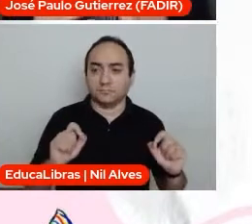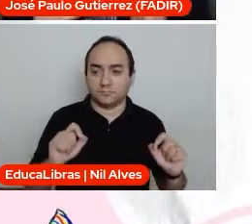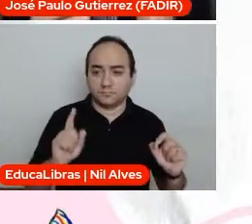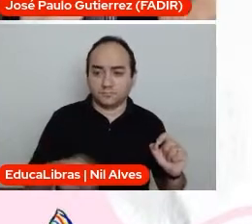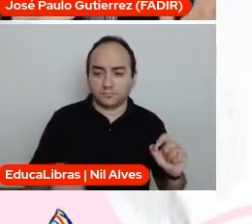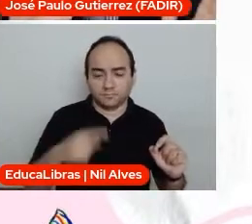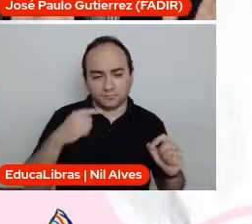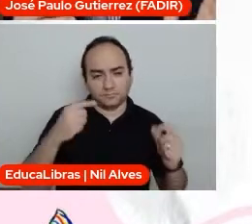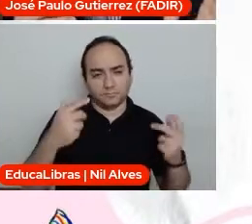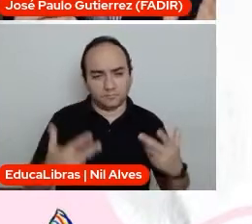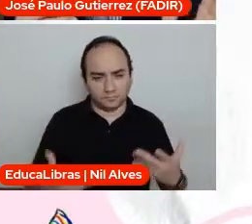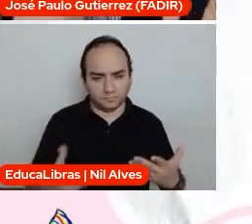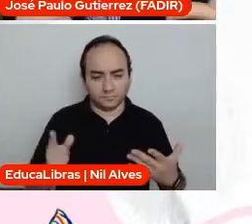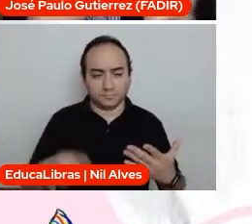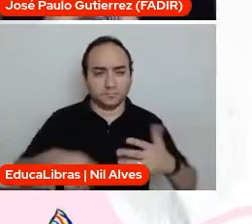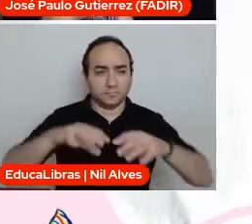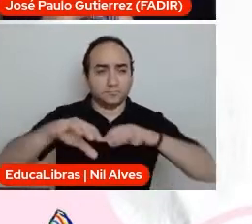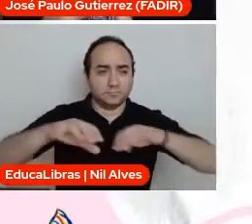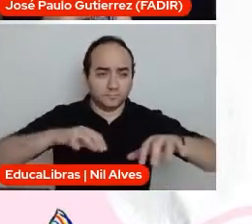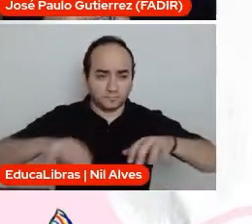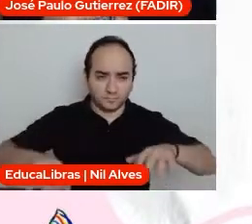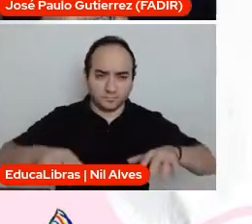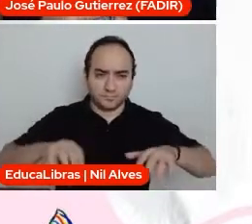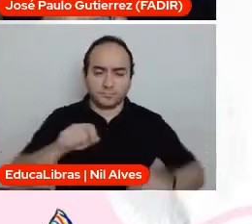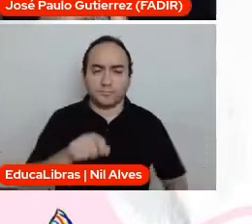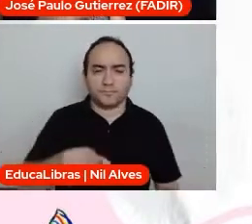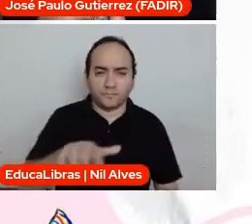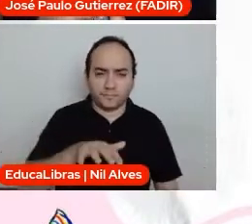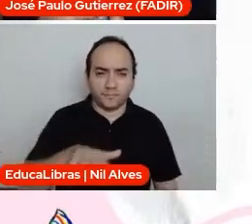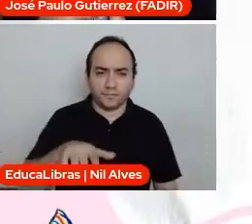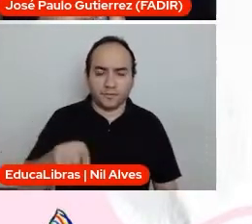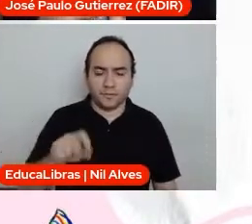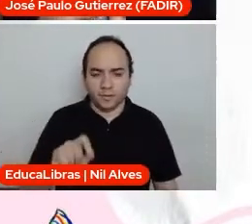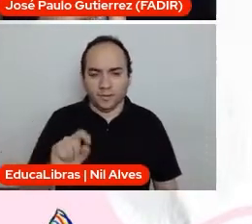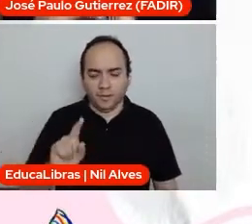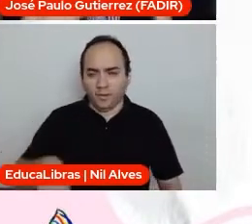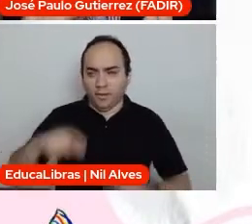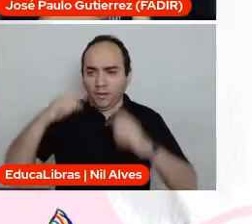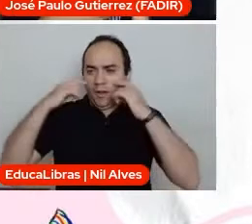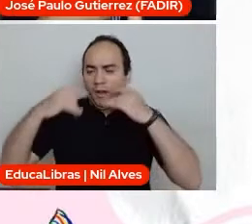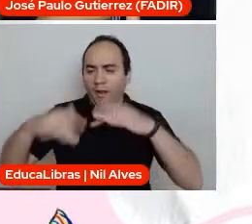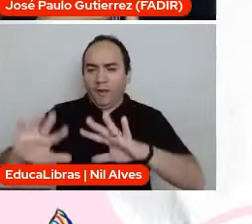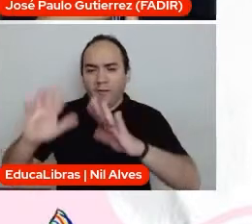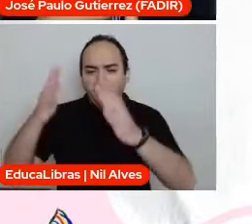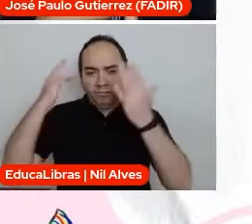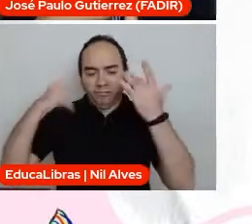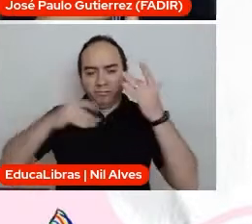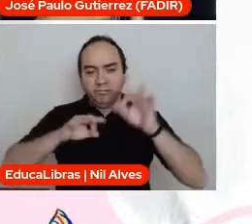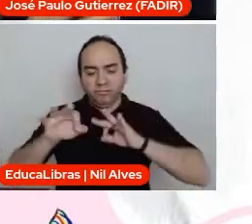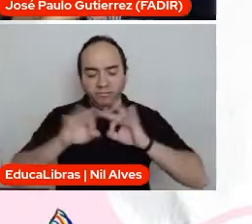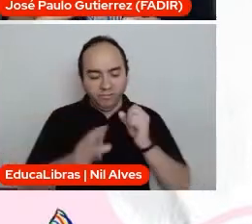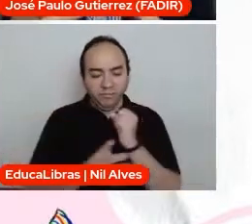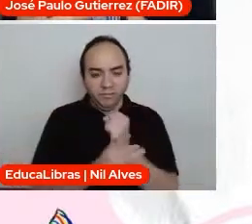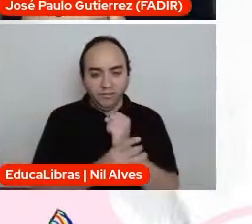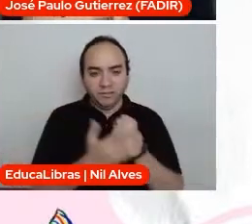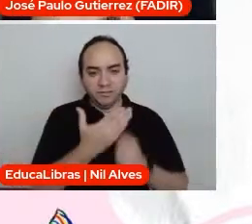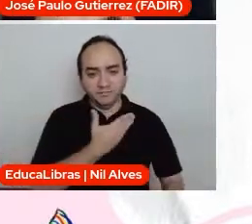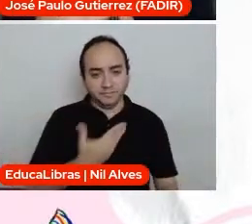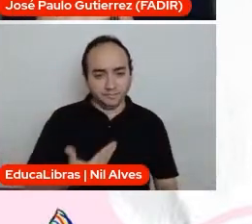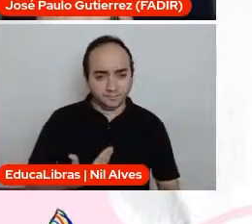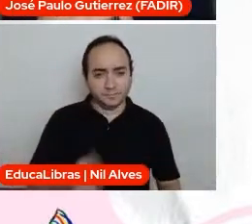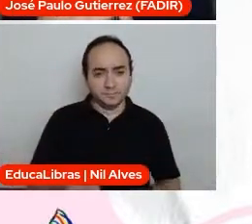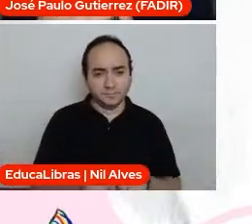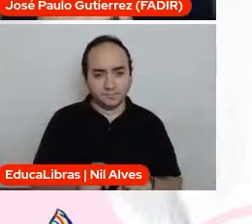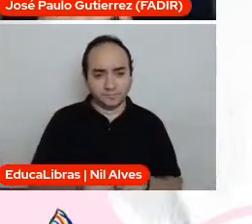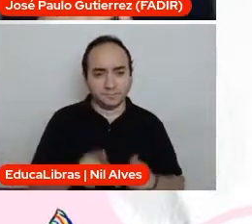direitos humanos em várias ações, na área da questão ambiental, na área da segurança pública, na área da